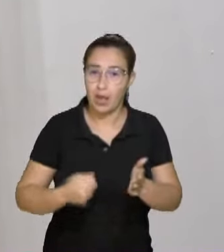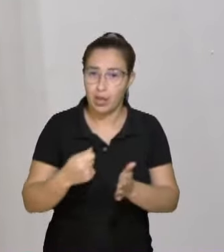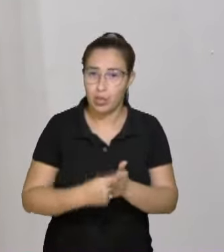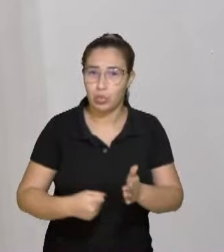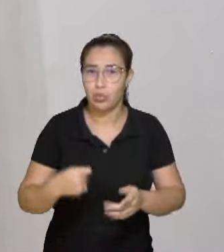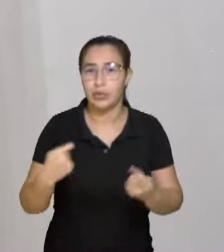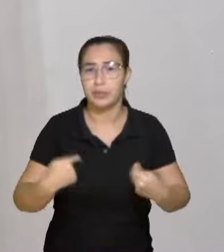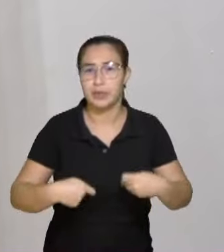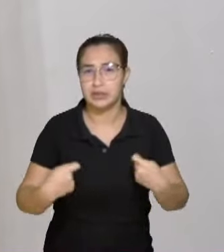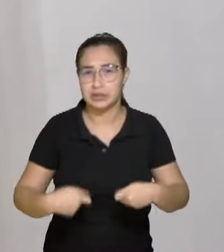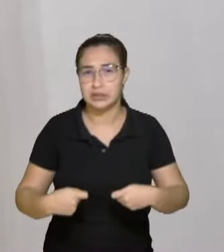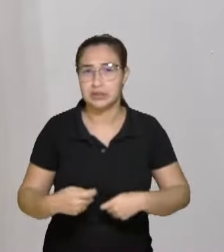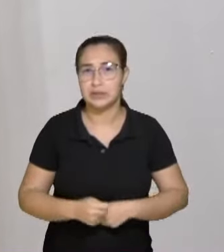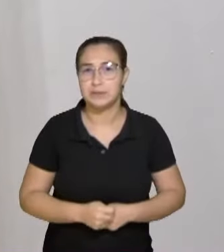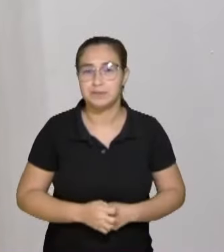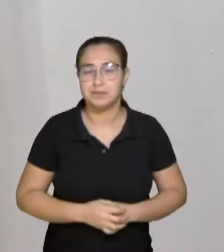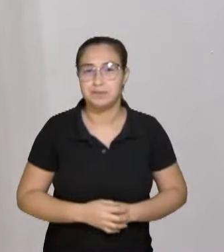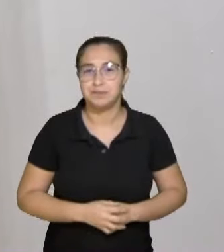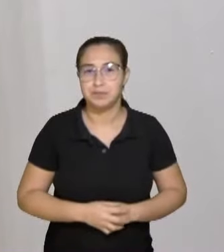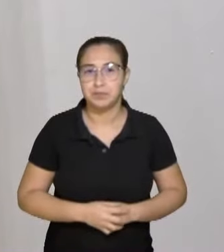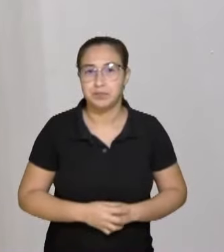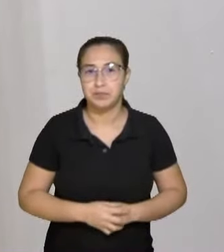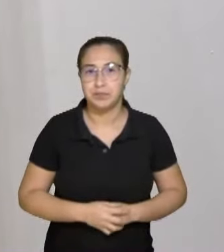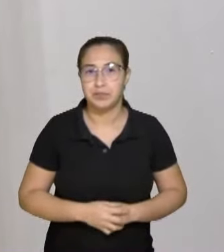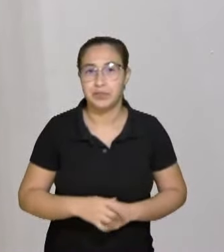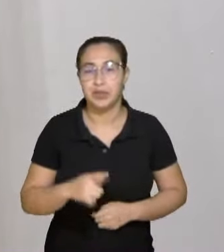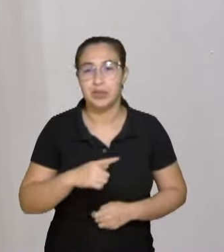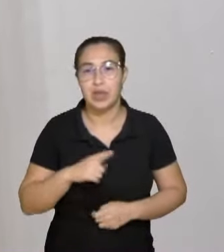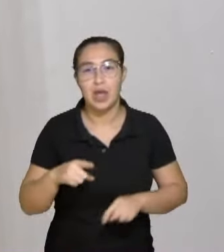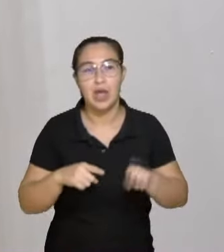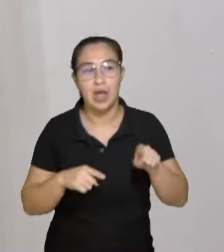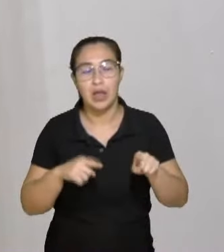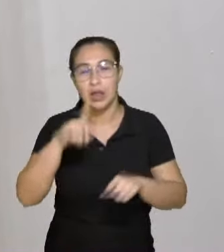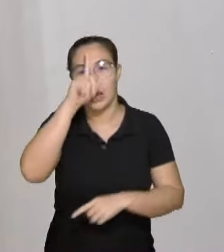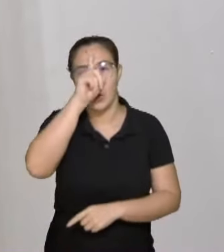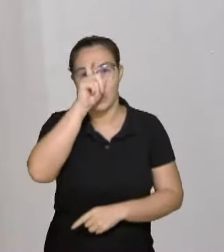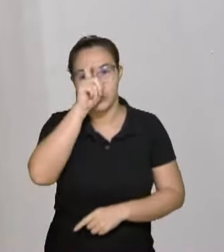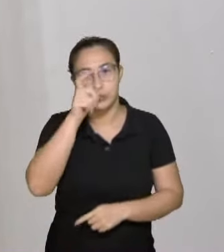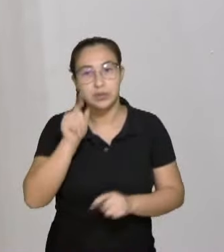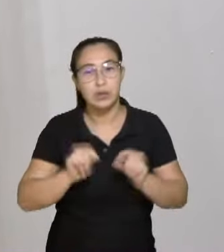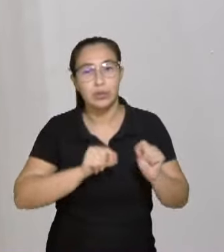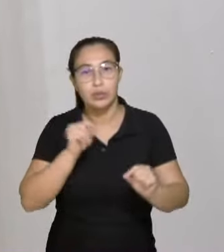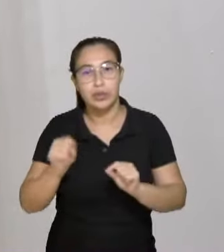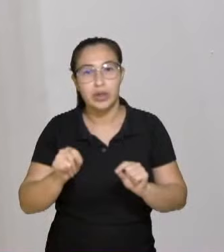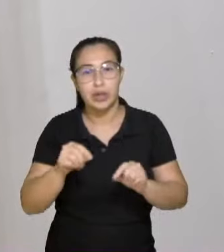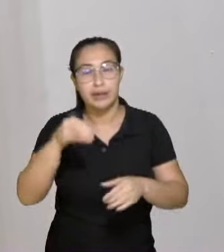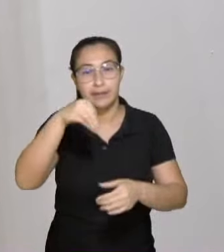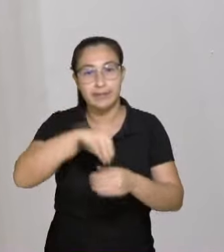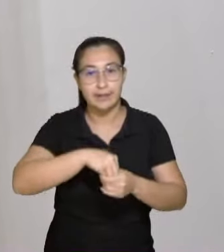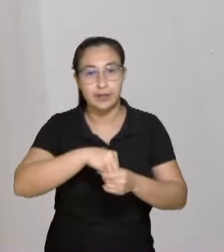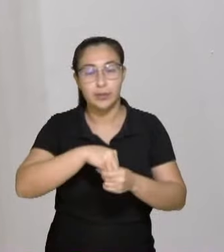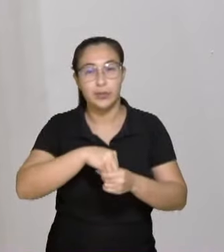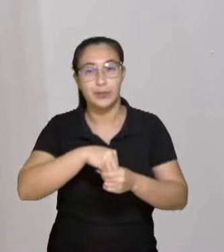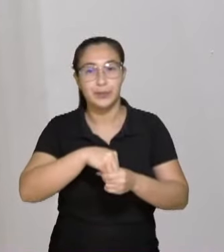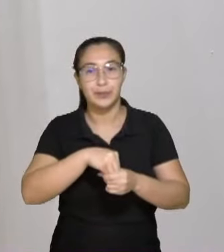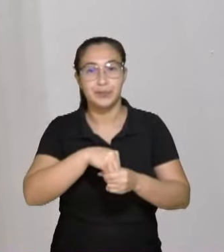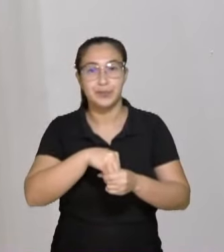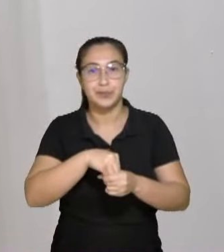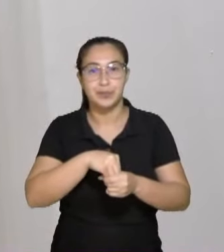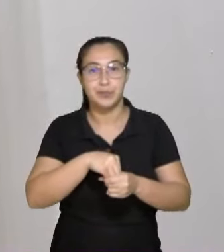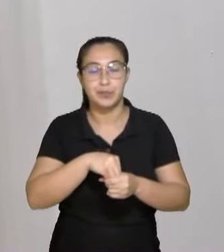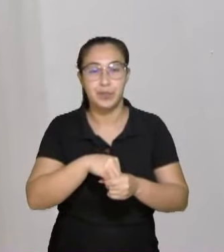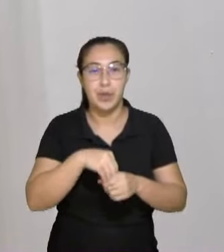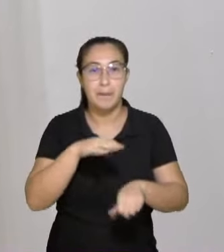quadros sobre o hospital que aqui nós vamos colocar. No Hospital Nossa Senhora da Conceição, são